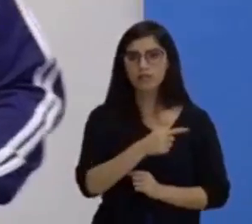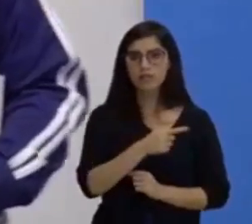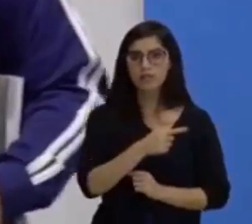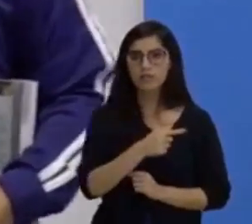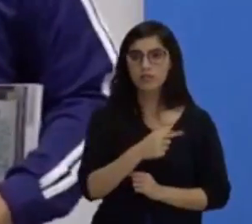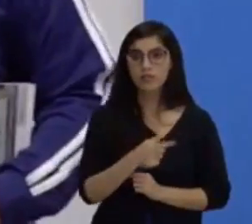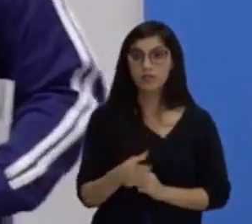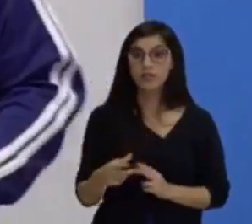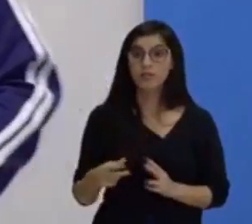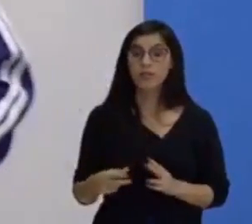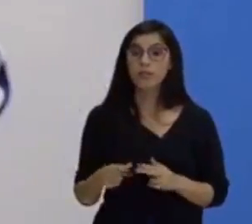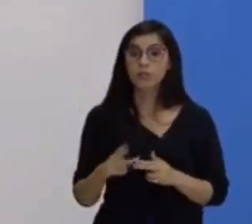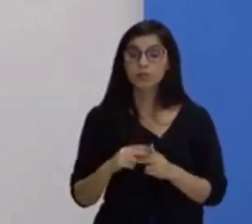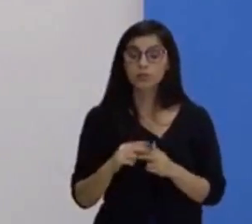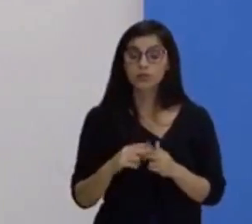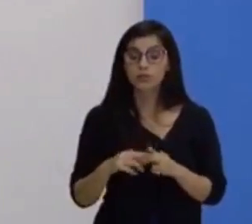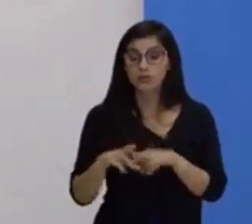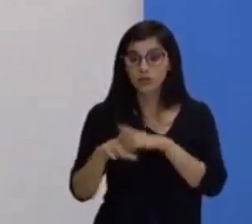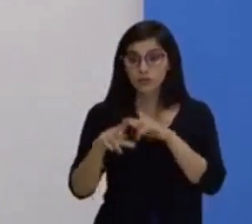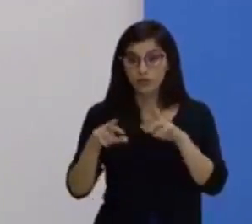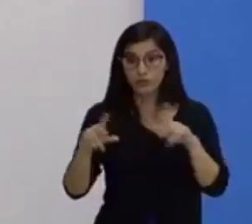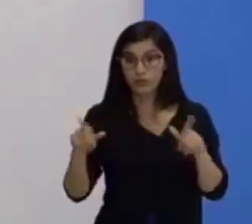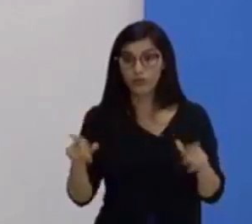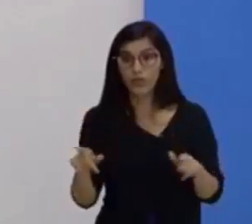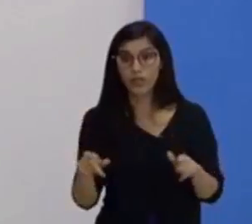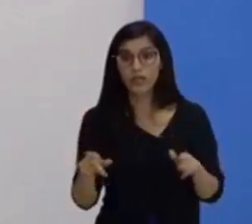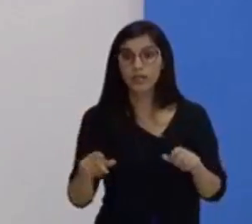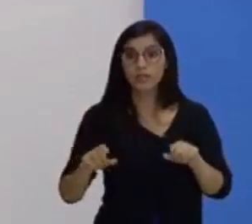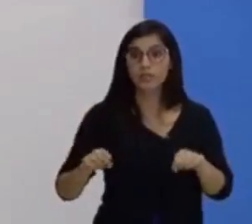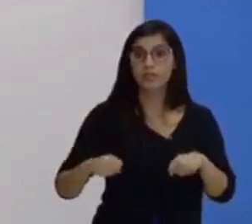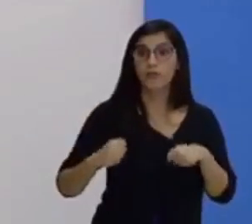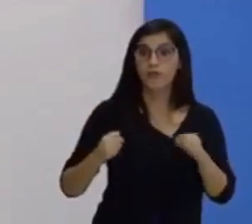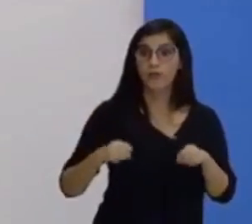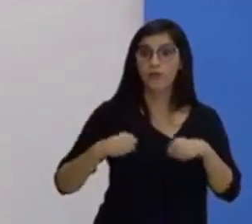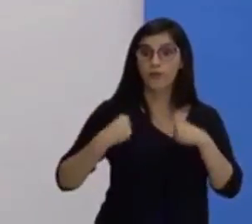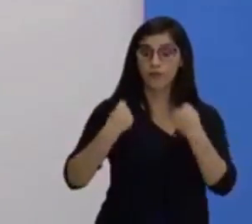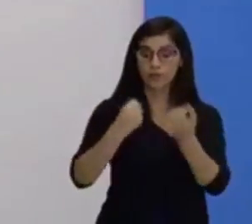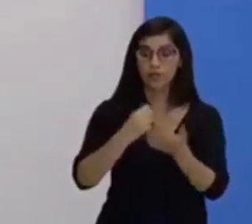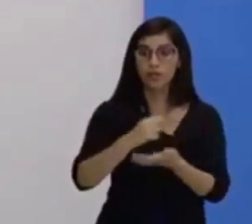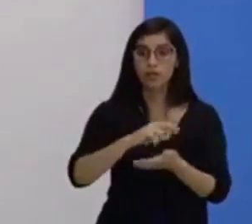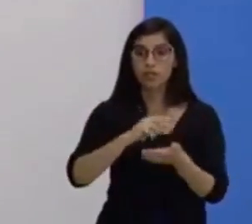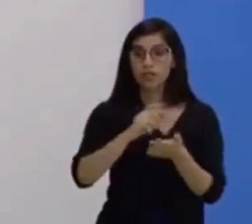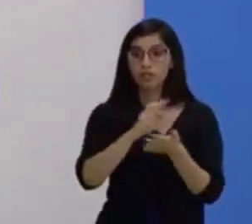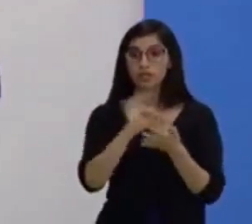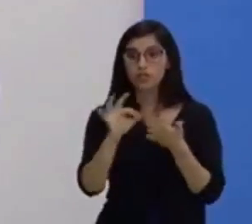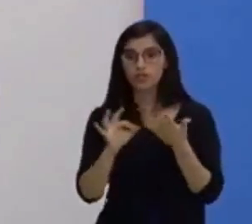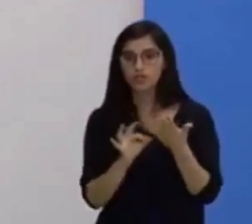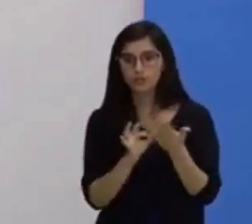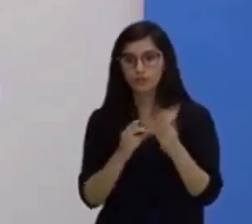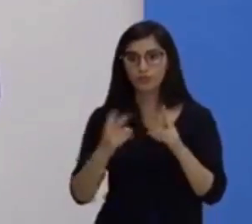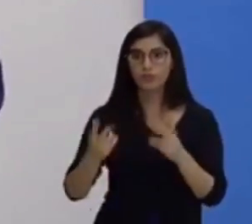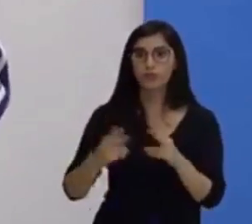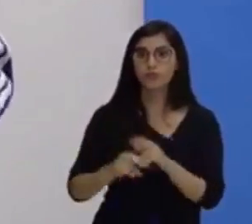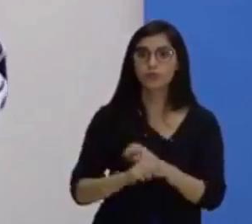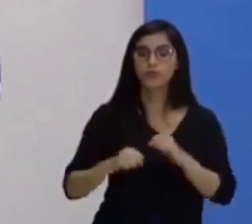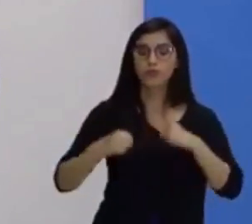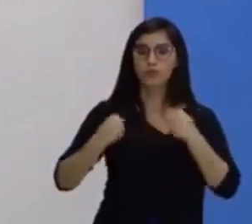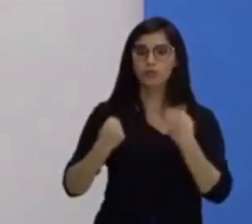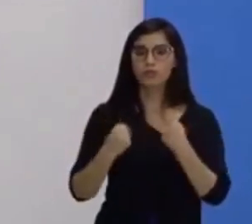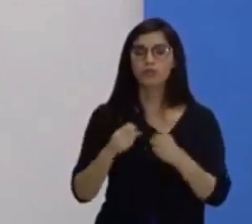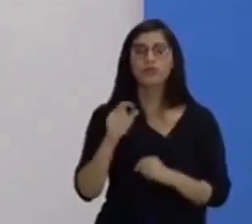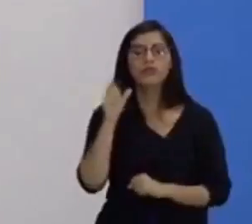utilizando as diferentes formas de força. E mais ainda. Se você não conseguir,